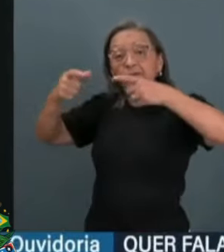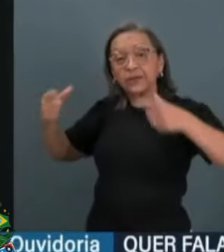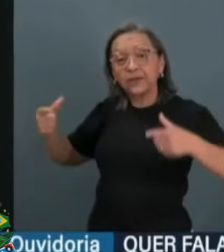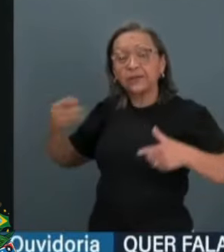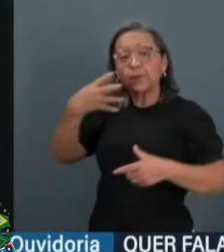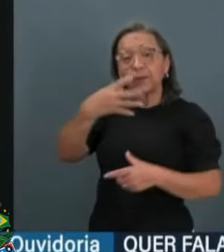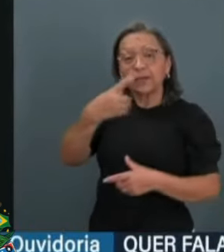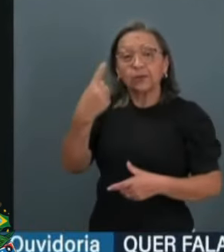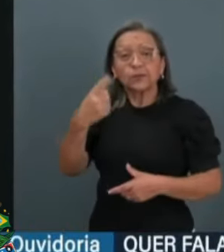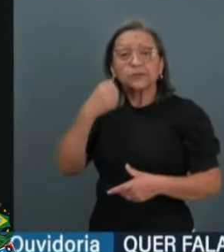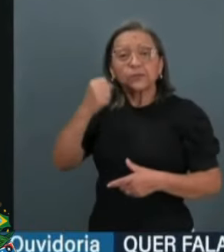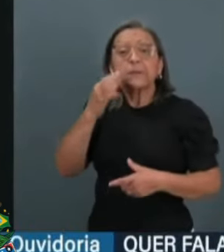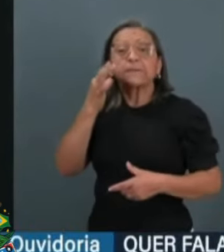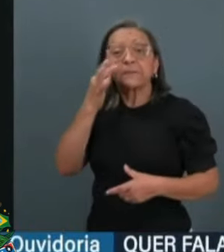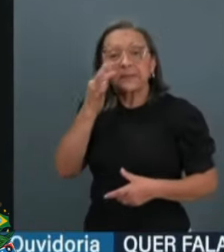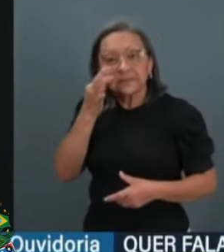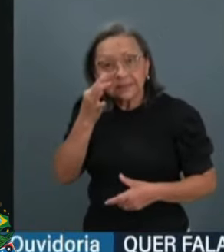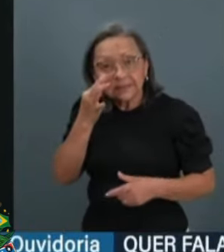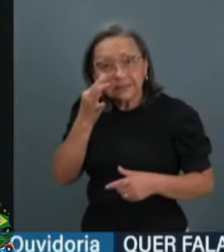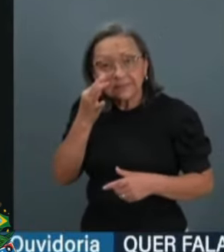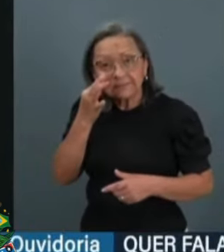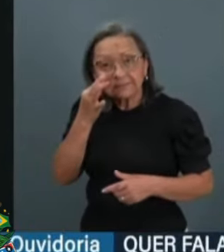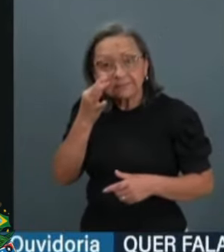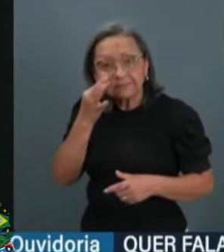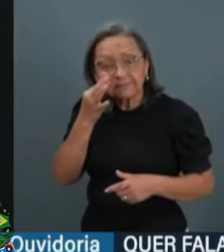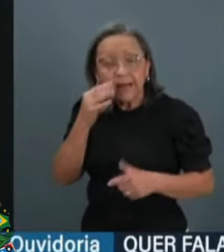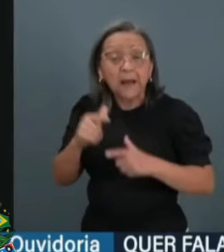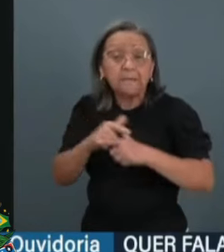41 senadores, a maioria simples.